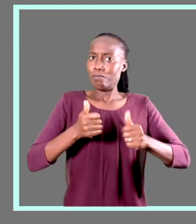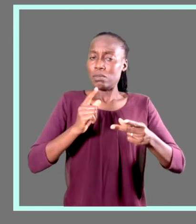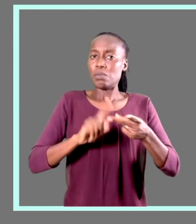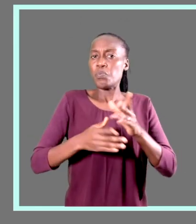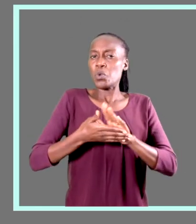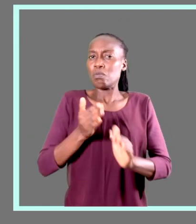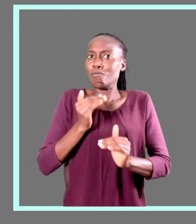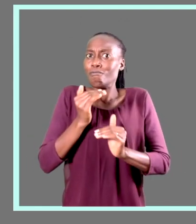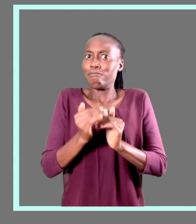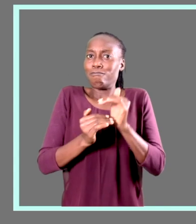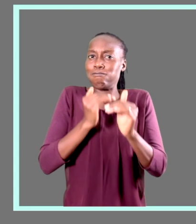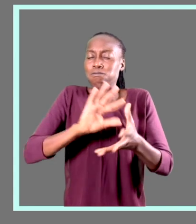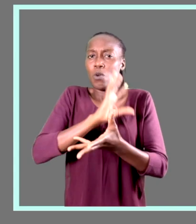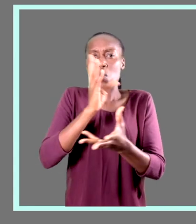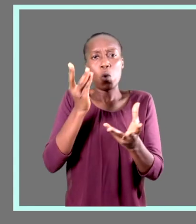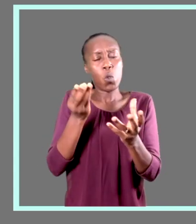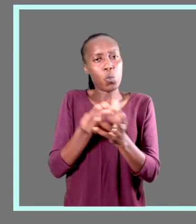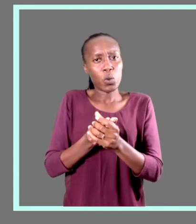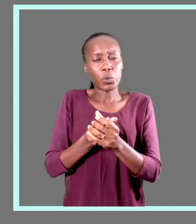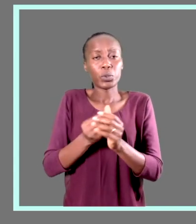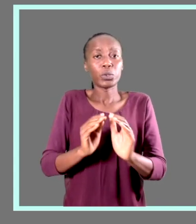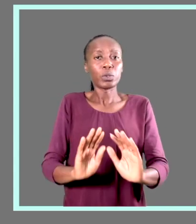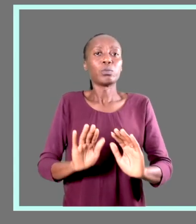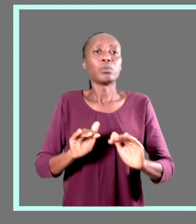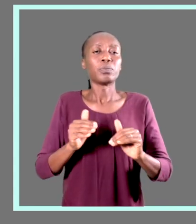e estamos a desenvolver com todas as atividades.